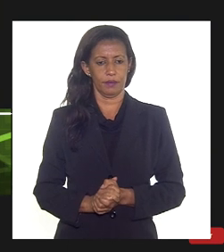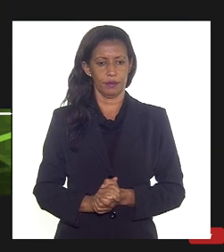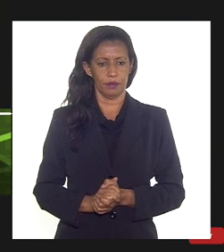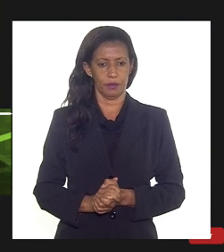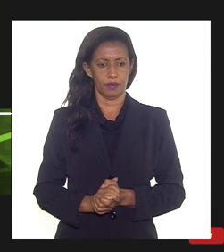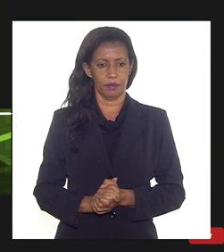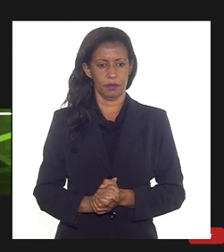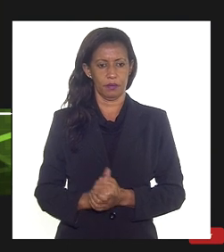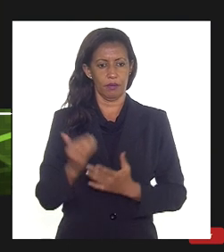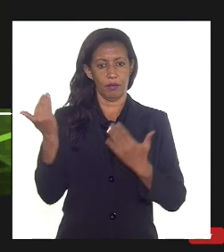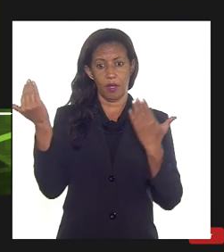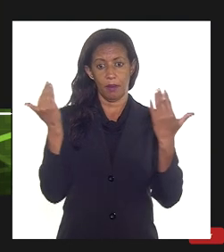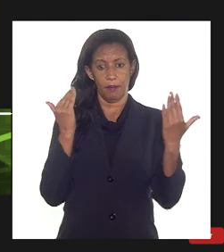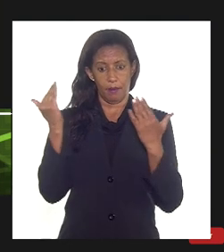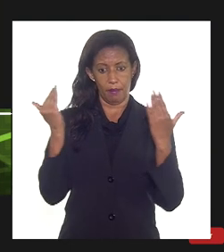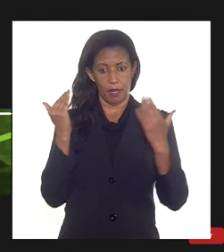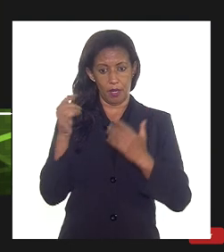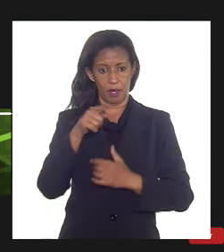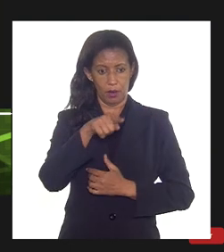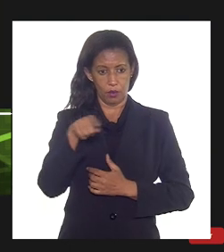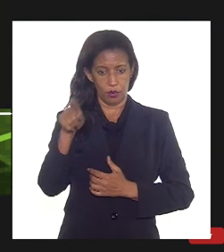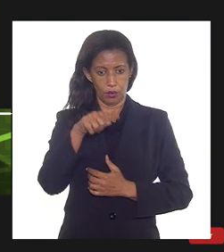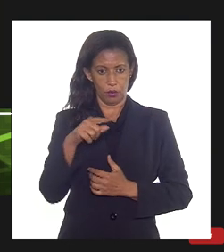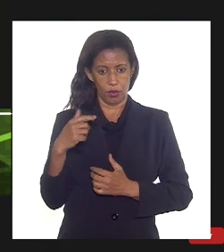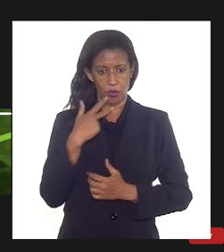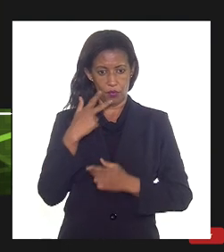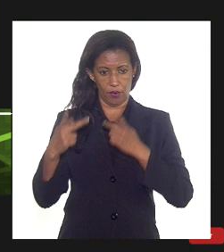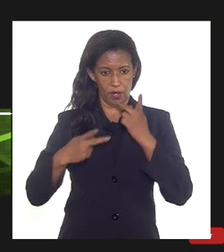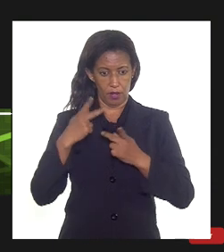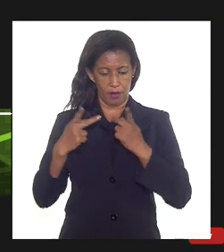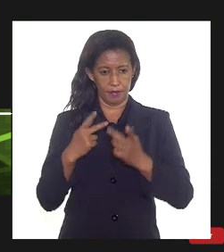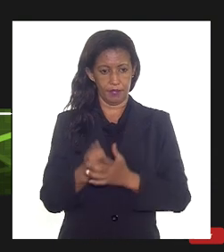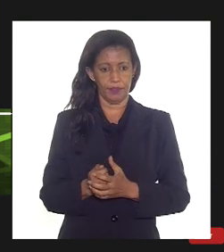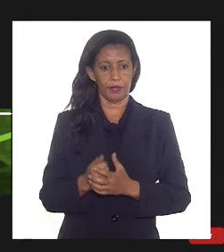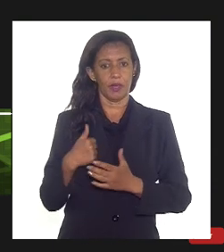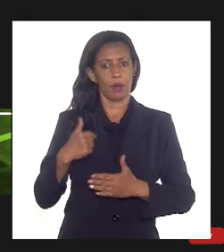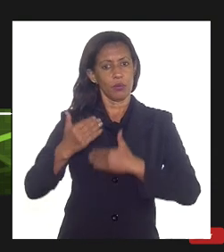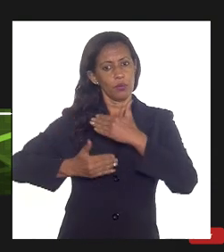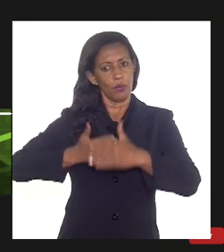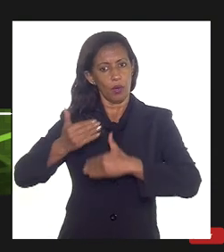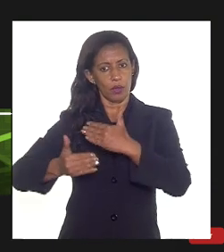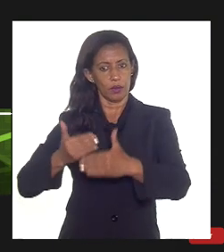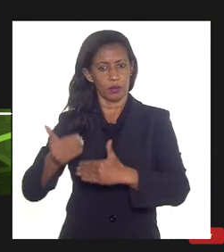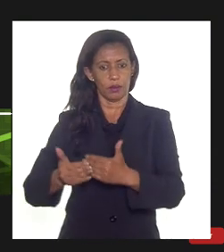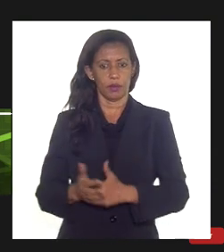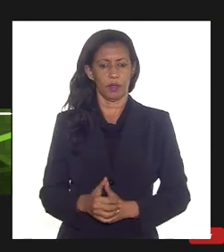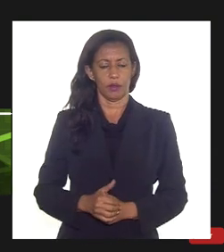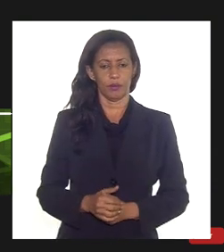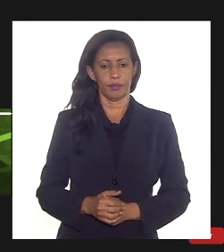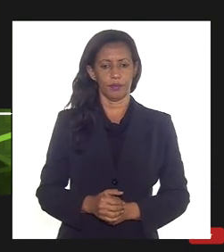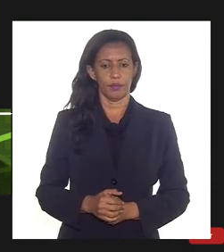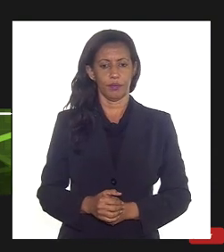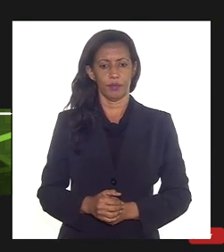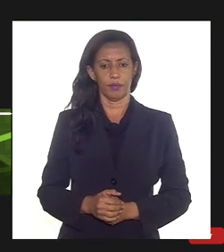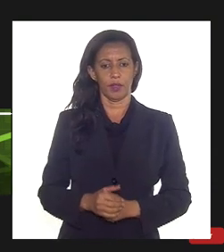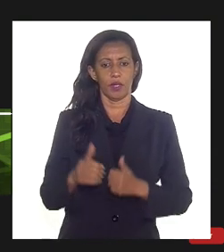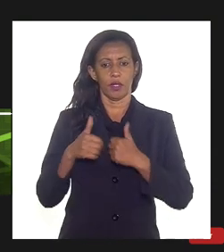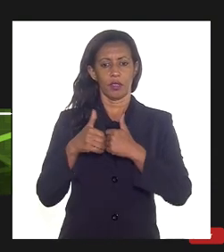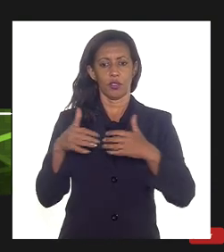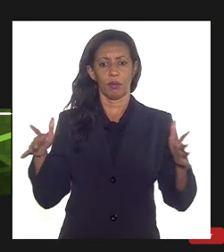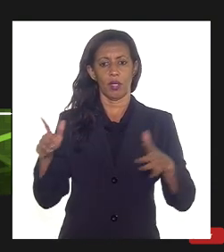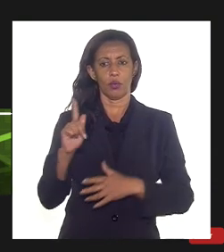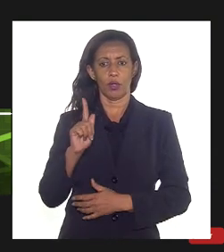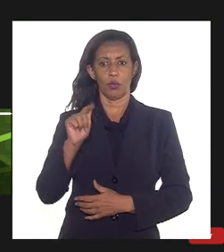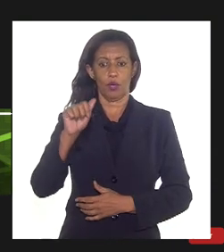em paralelo com essa situação que eu acabei de narrar nós temos também um processo sem andamento como é de conhecimento de abertura no mercado de